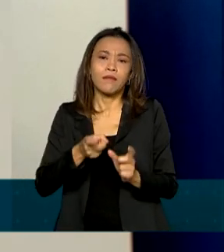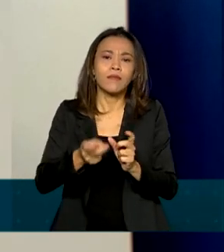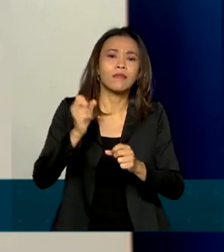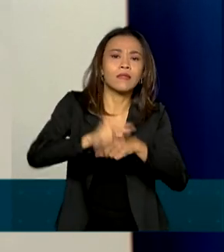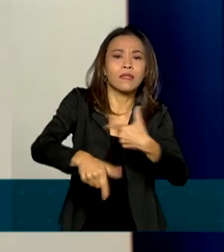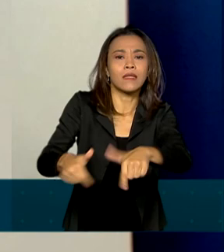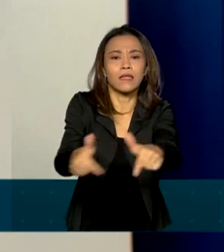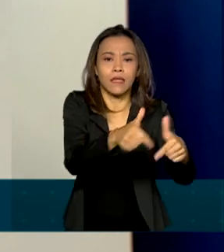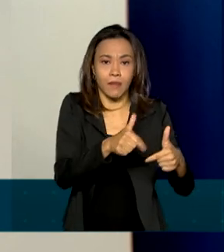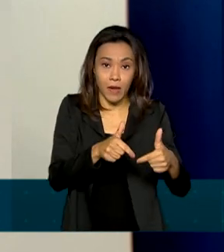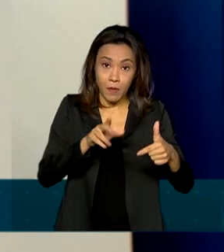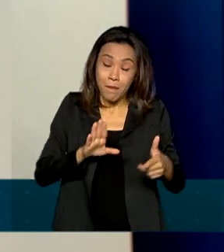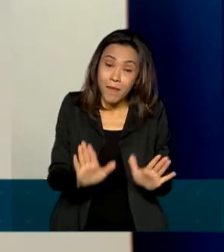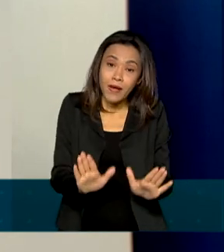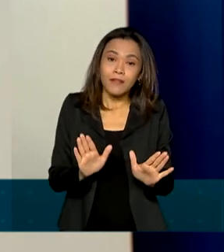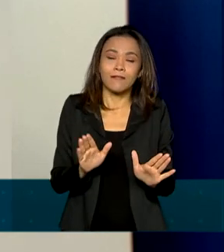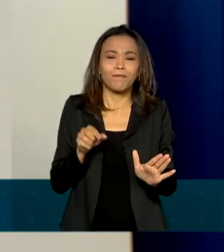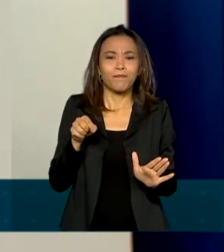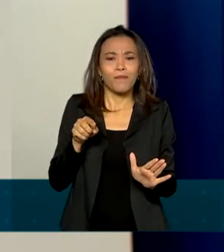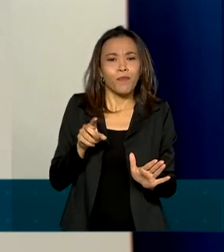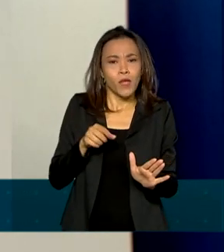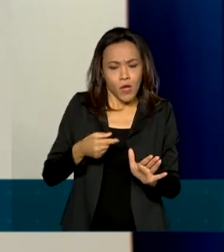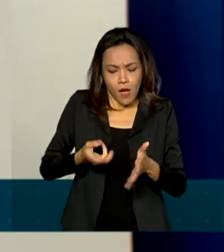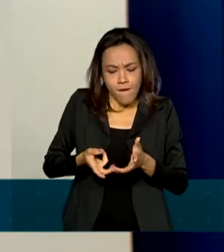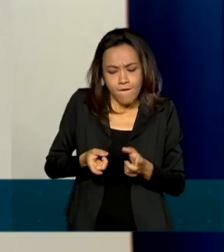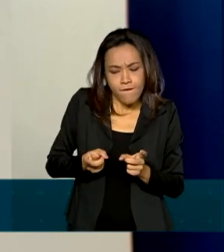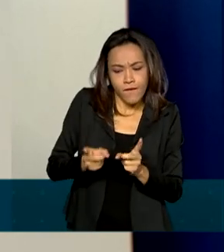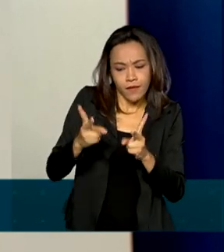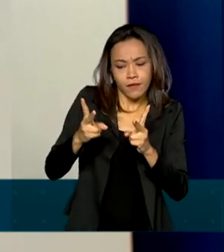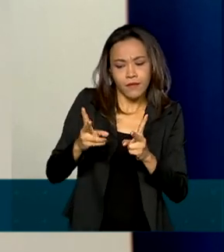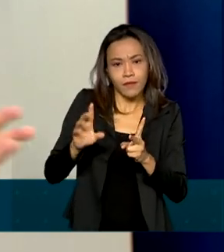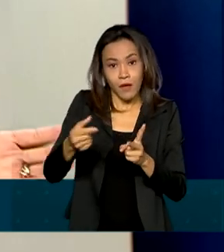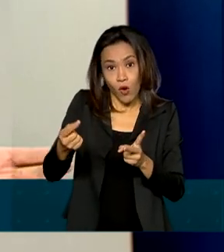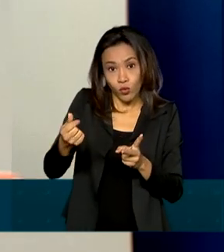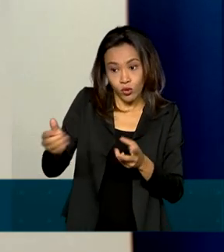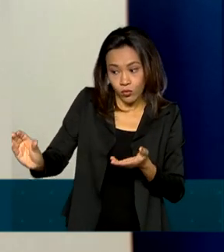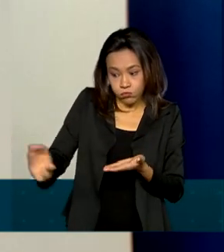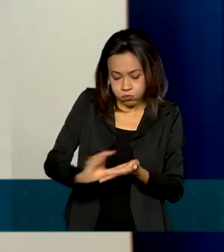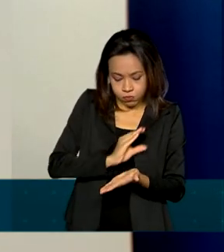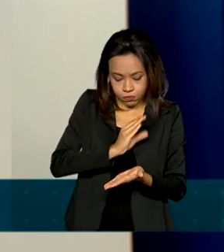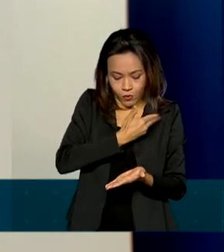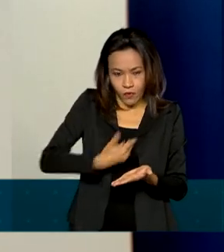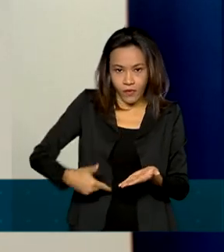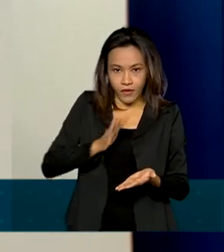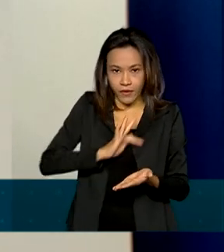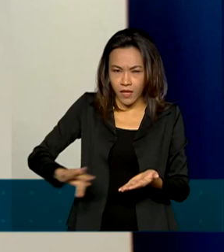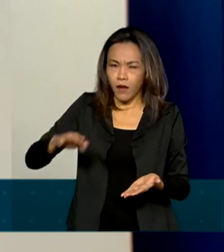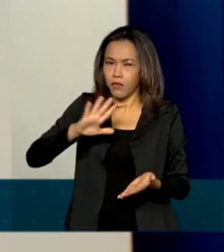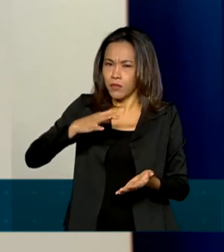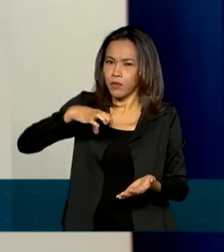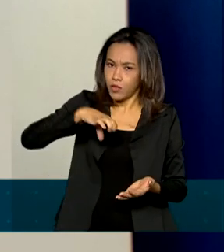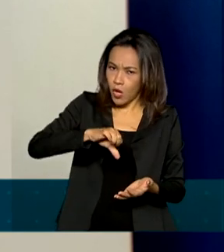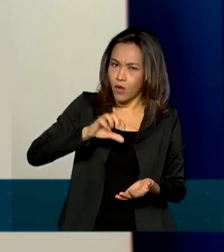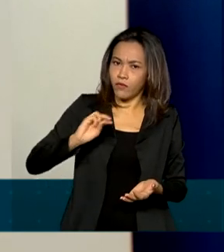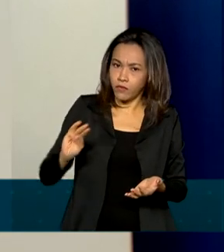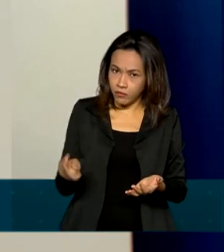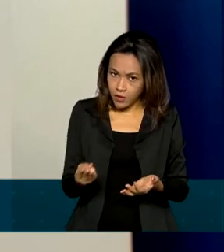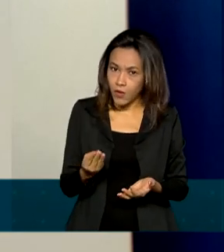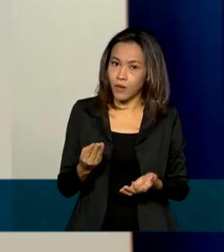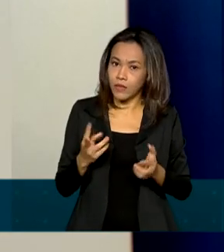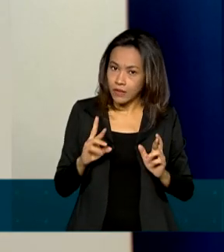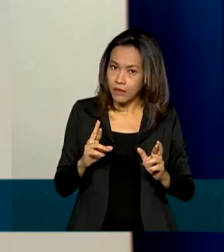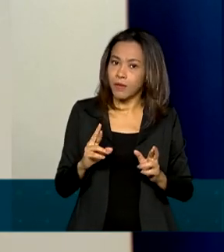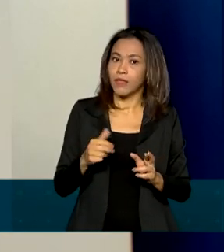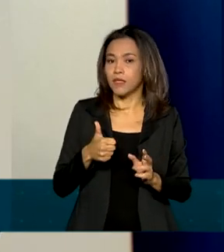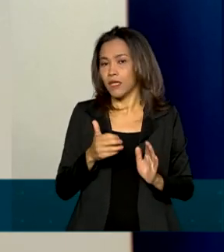privatização não é apenas o recurso que ela traz para o governo federal, alguma coisa em torno de 9 bilhões, de uma expectativa do governo